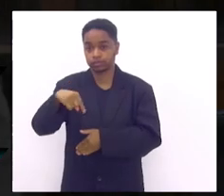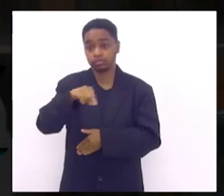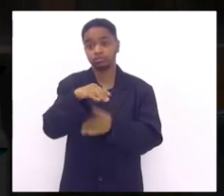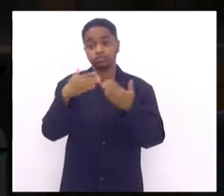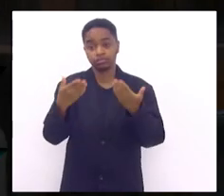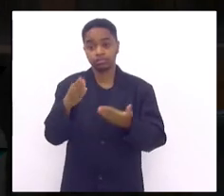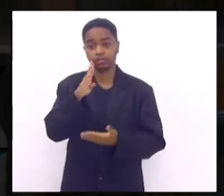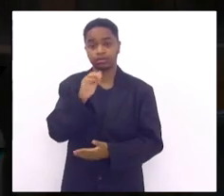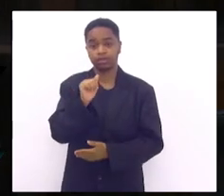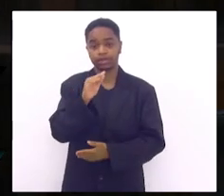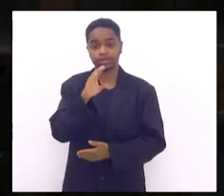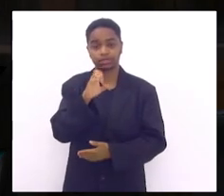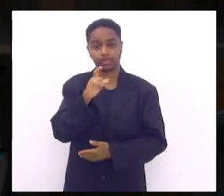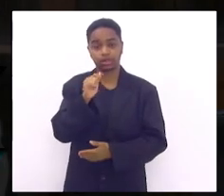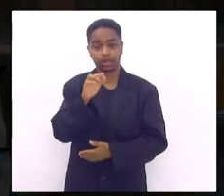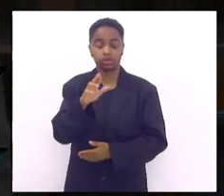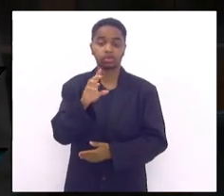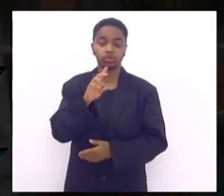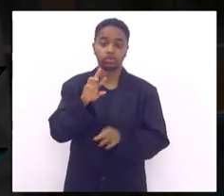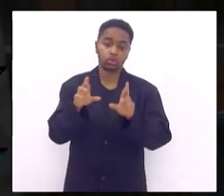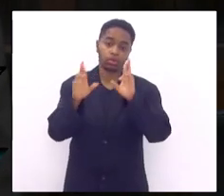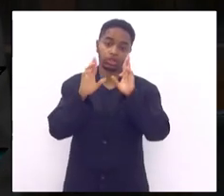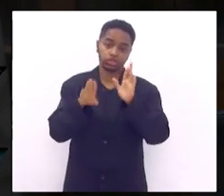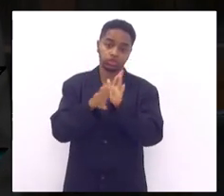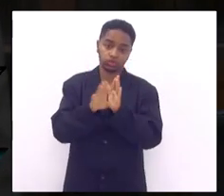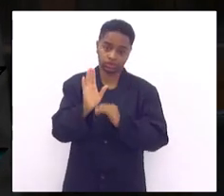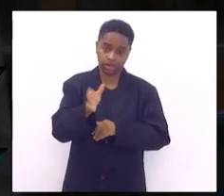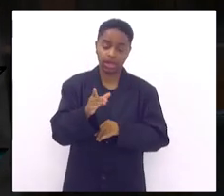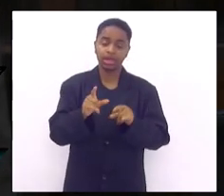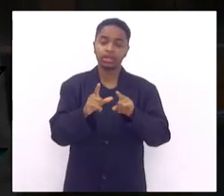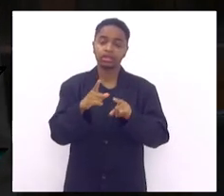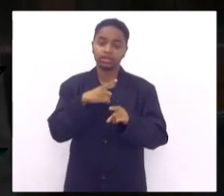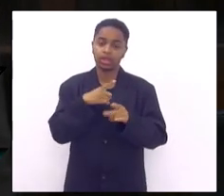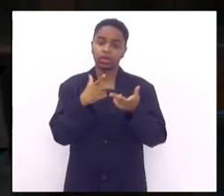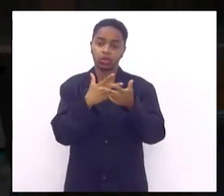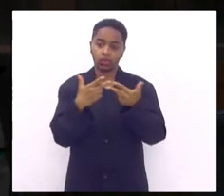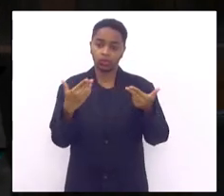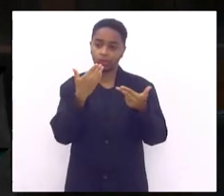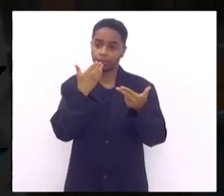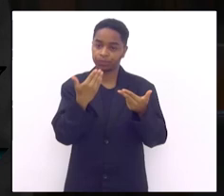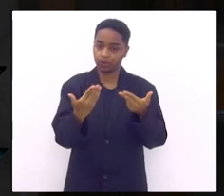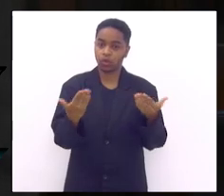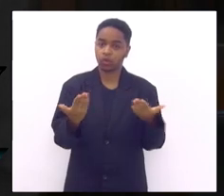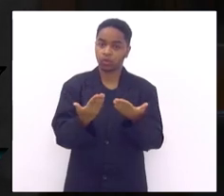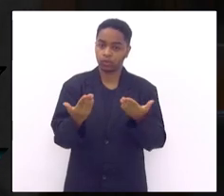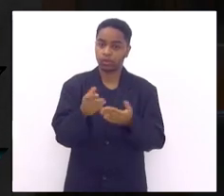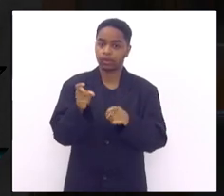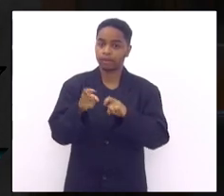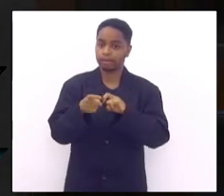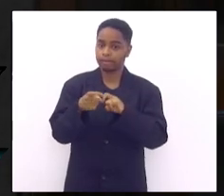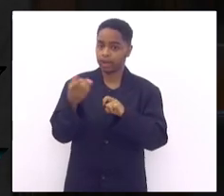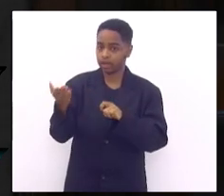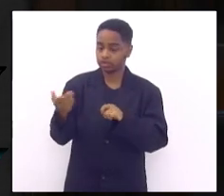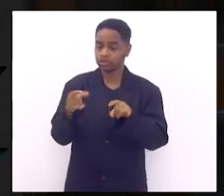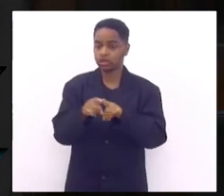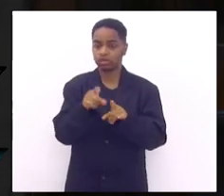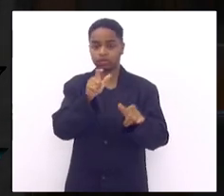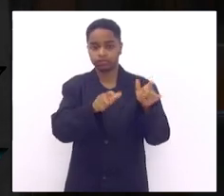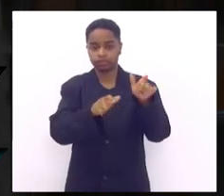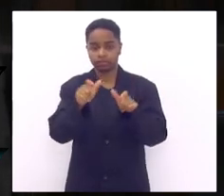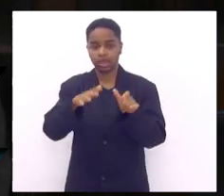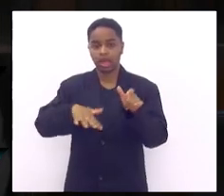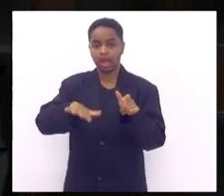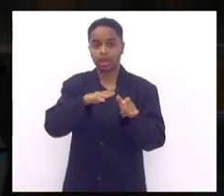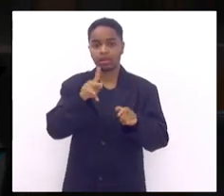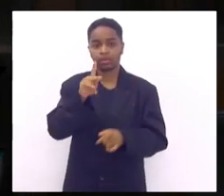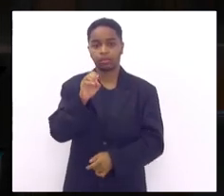espero que o senhor esteja aqui já na casa já temos uma demanda boa para hoje a pedido do médico a pedido de todos aqui da podologia